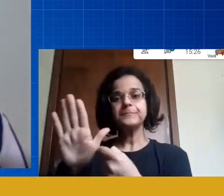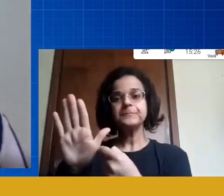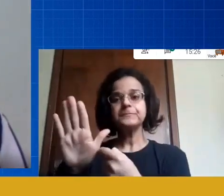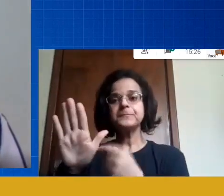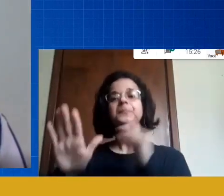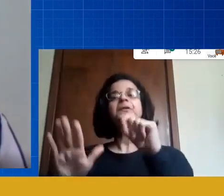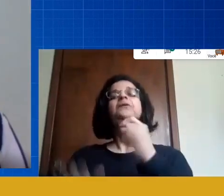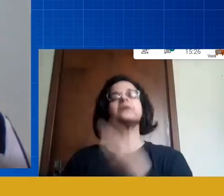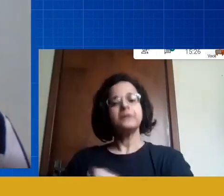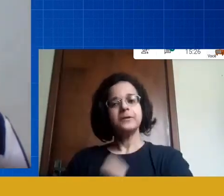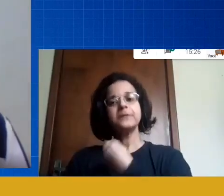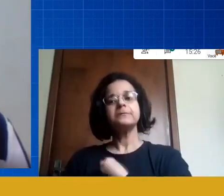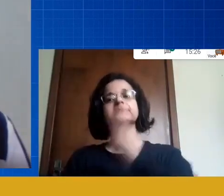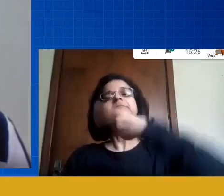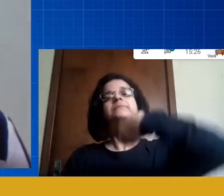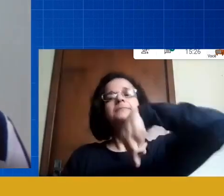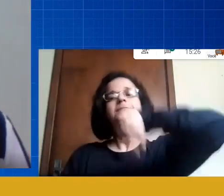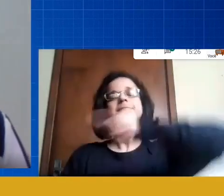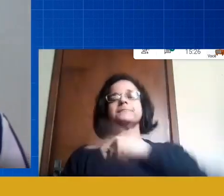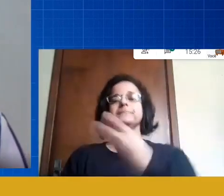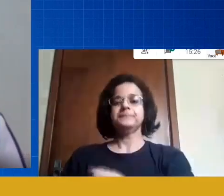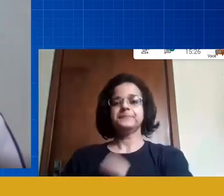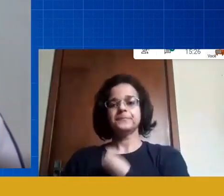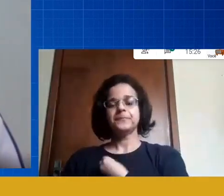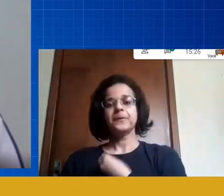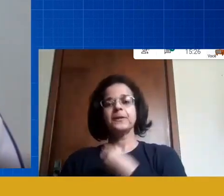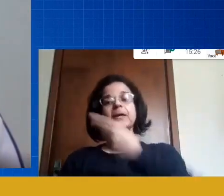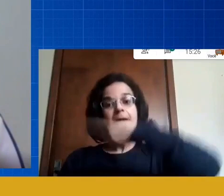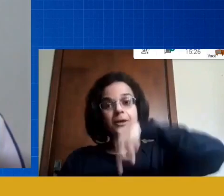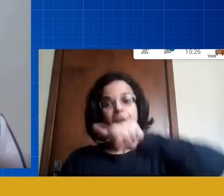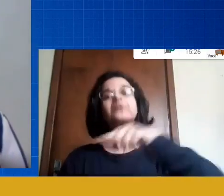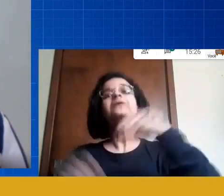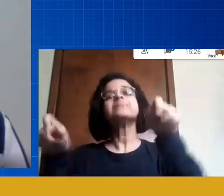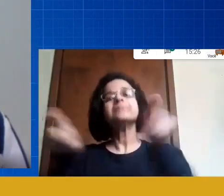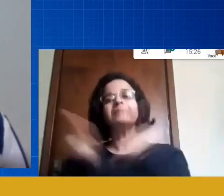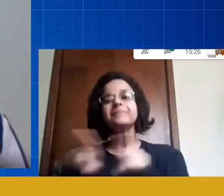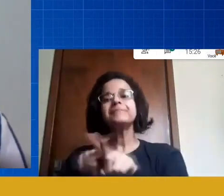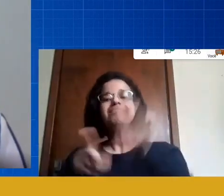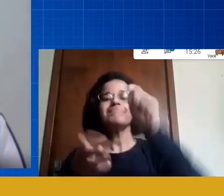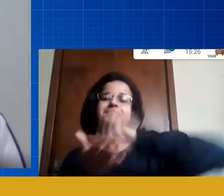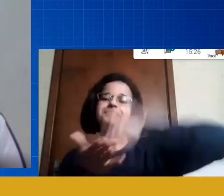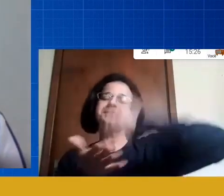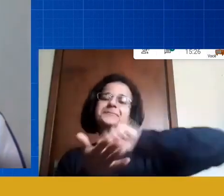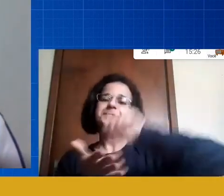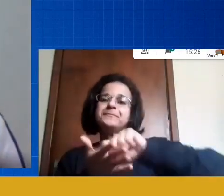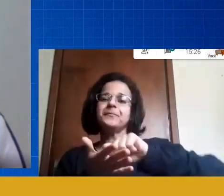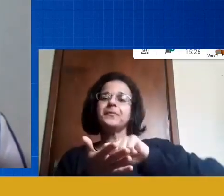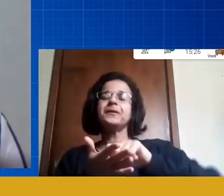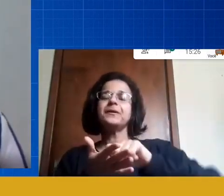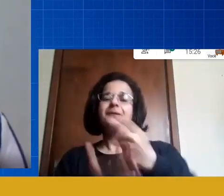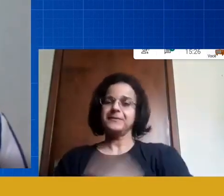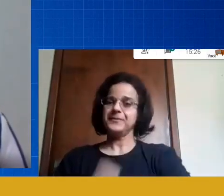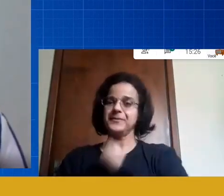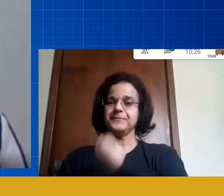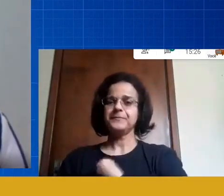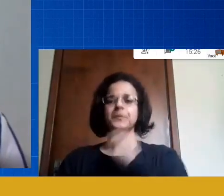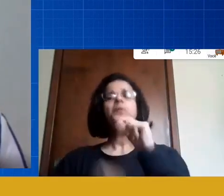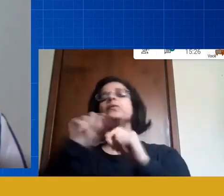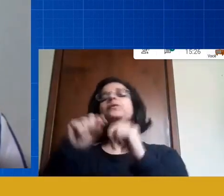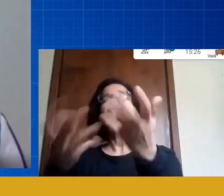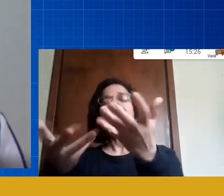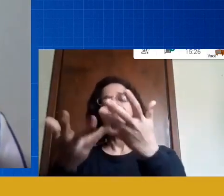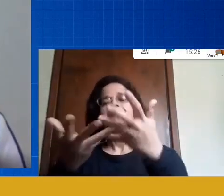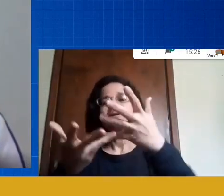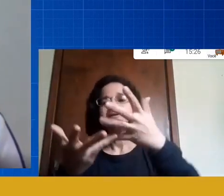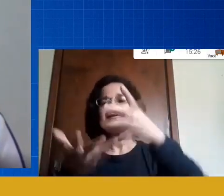como estamos vivendo e nós teremos que escrever essas vivências agora e que vivências queremos escrever desenvolver e